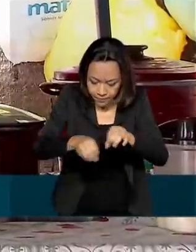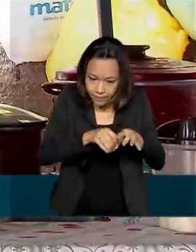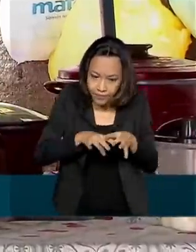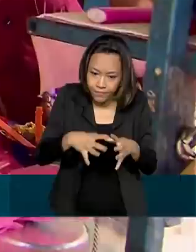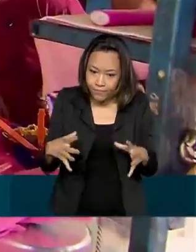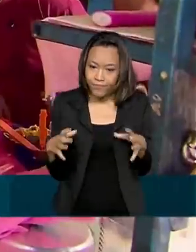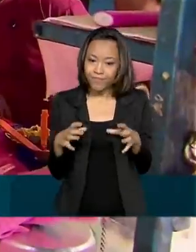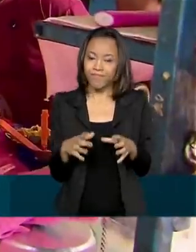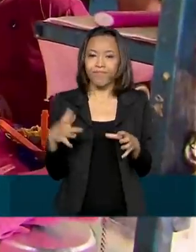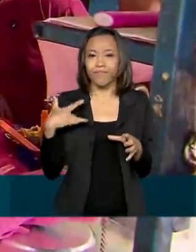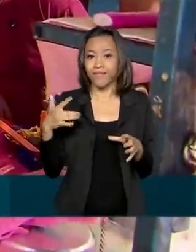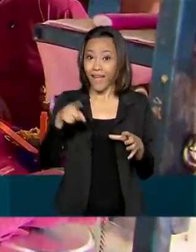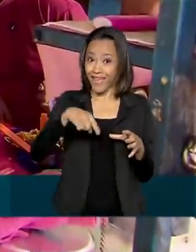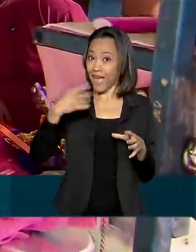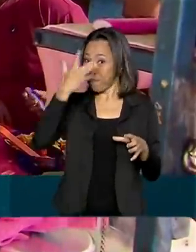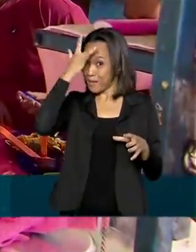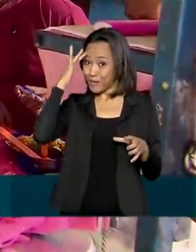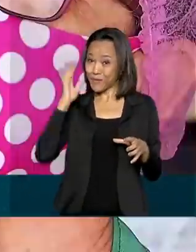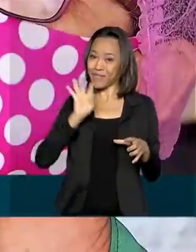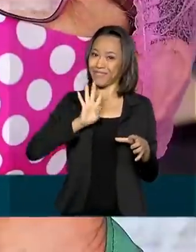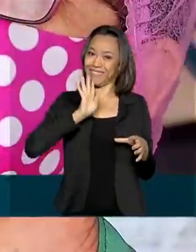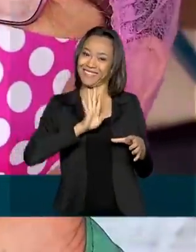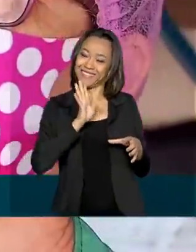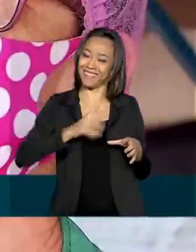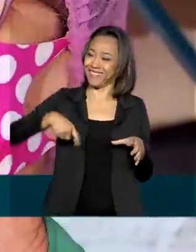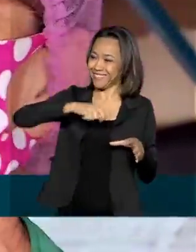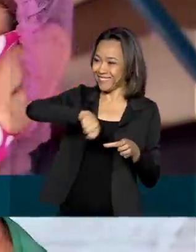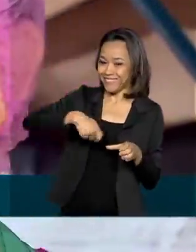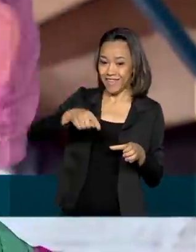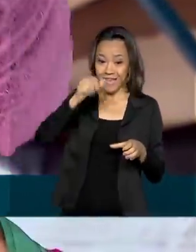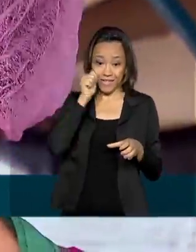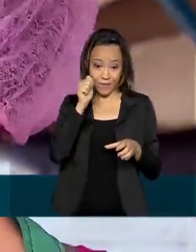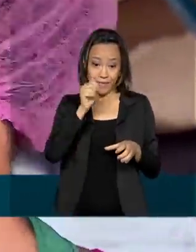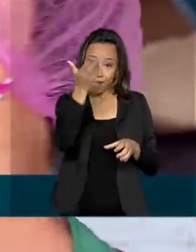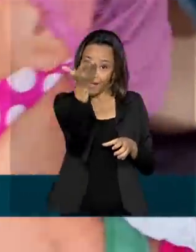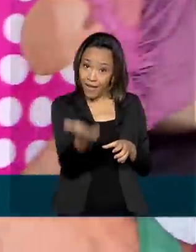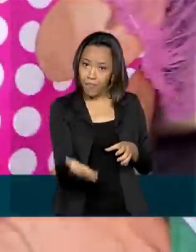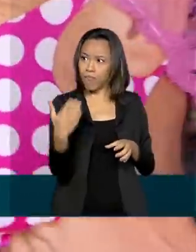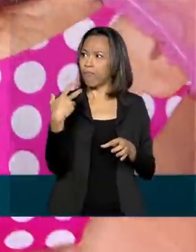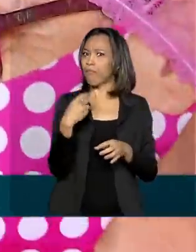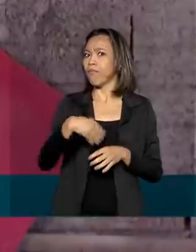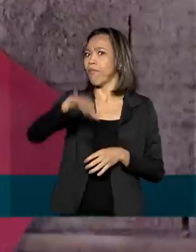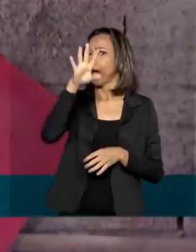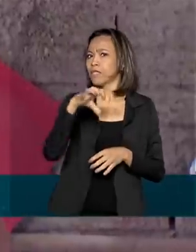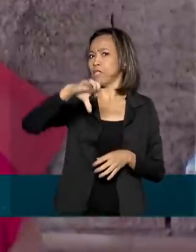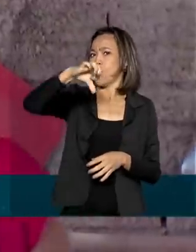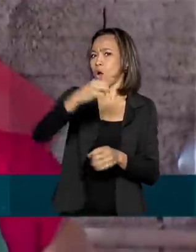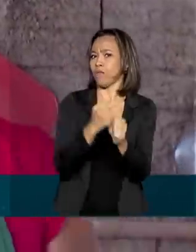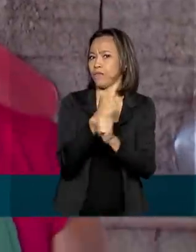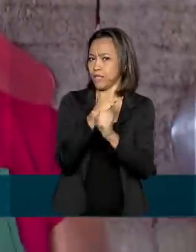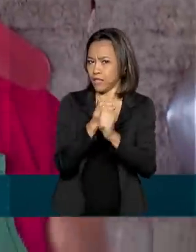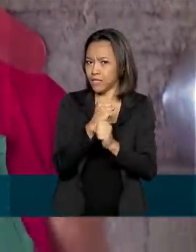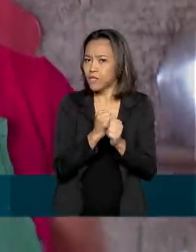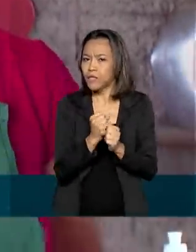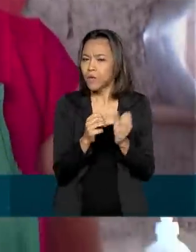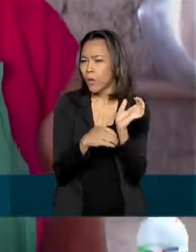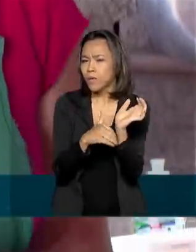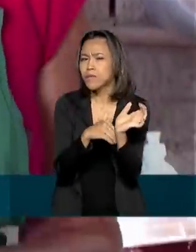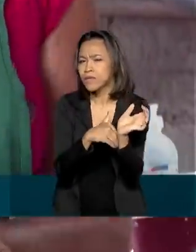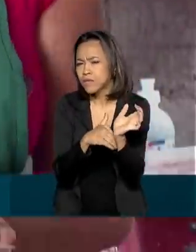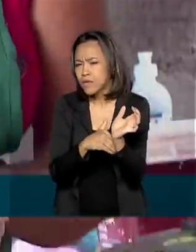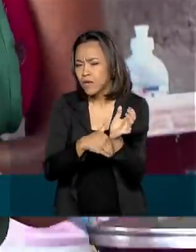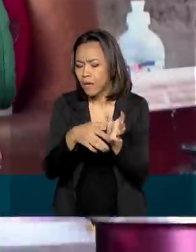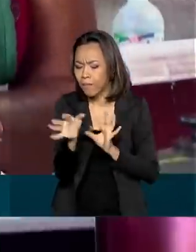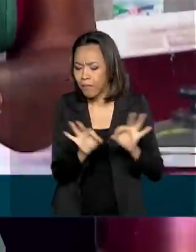é a simpatia da dona da barraca. Maria da Guia é paneleira há mais de nove anos e diz que o segredo é começar o